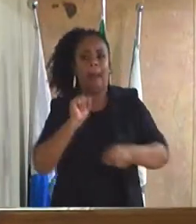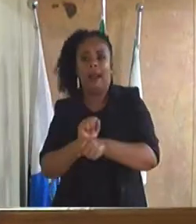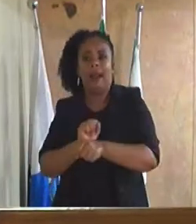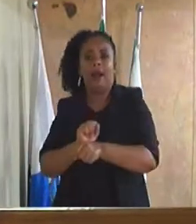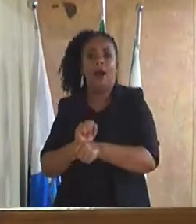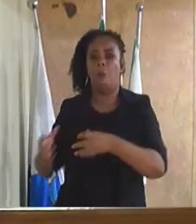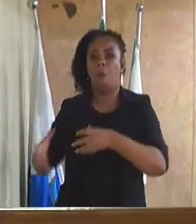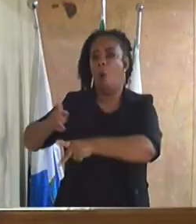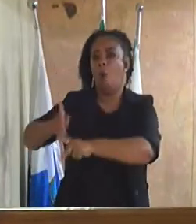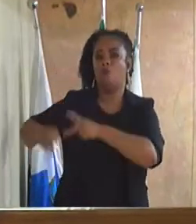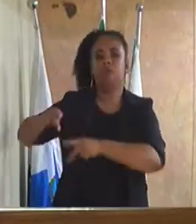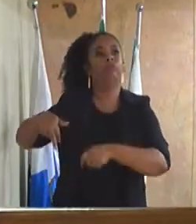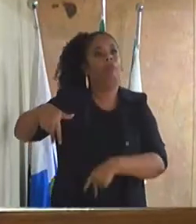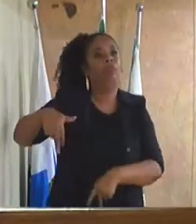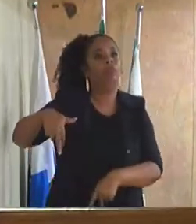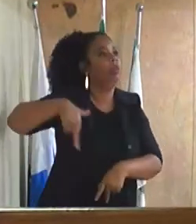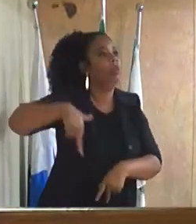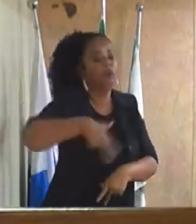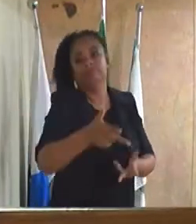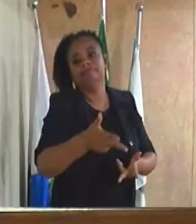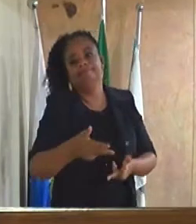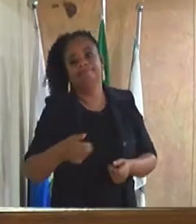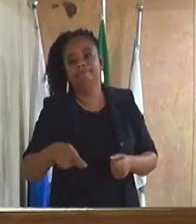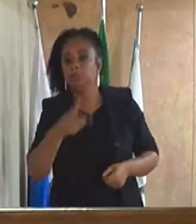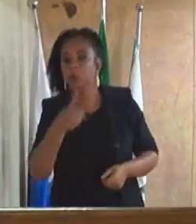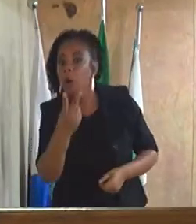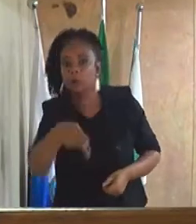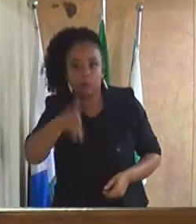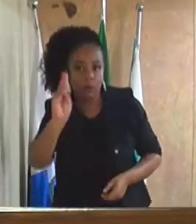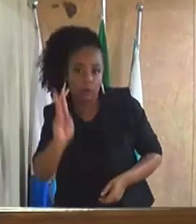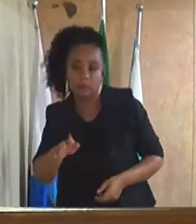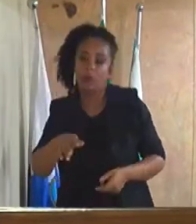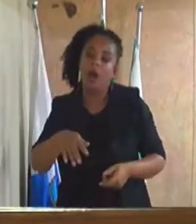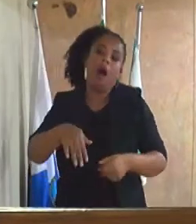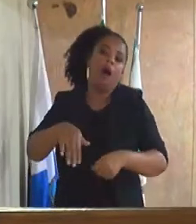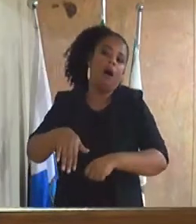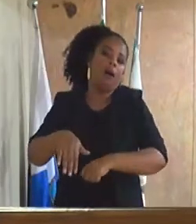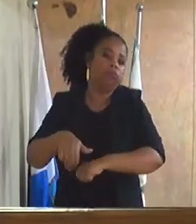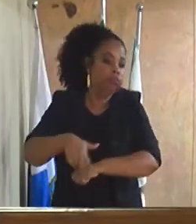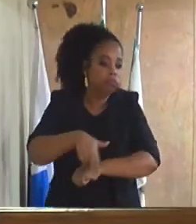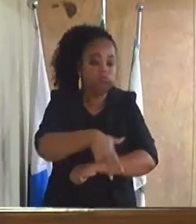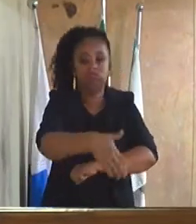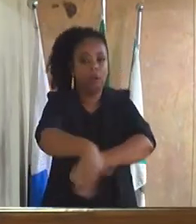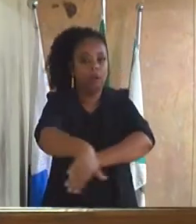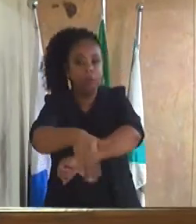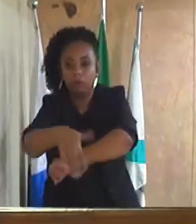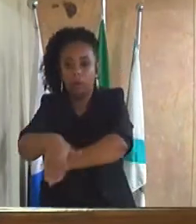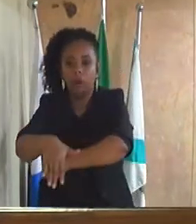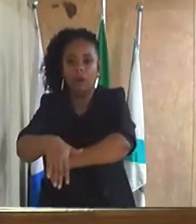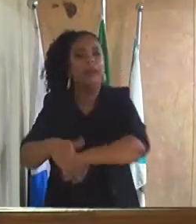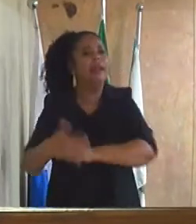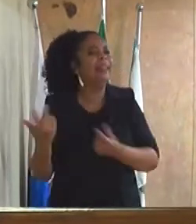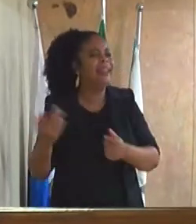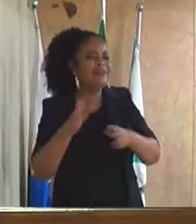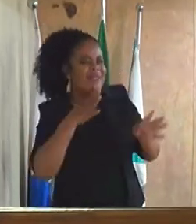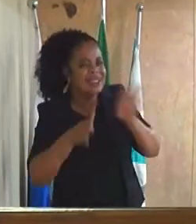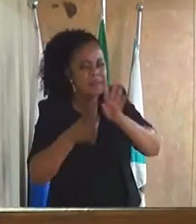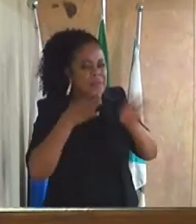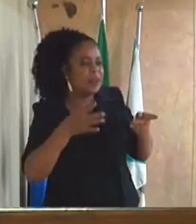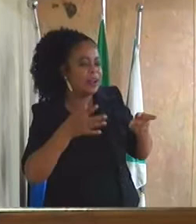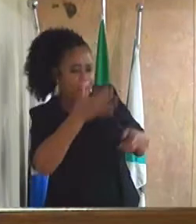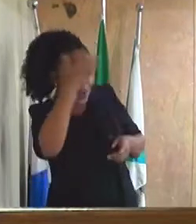e a gente fica apanhando no Facebook por uma negligência deles e o governo